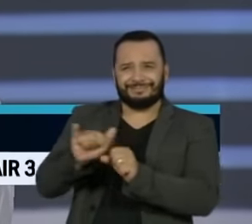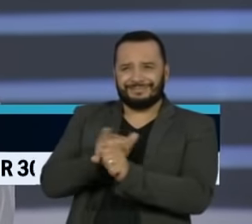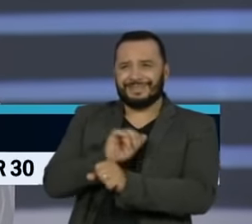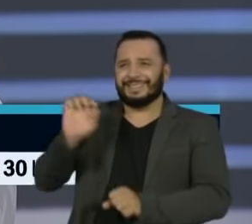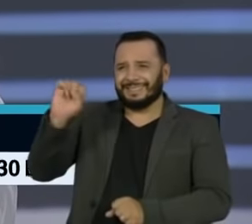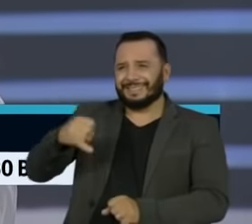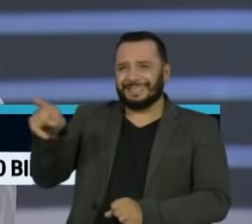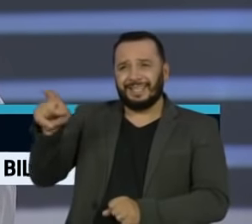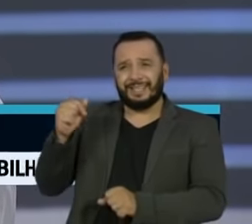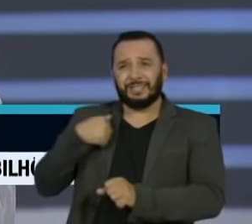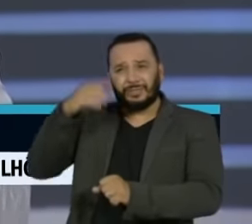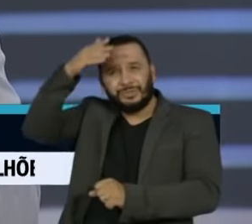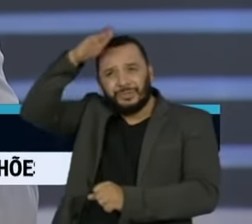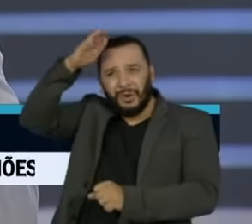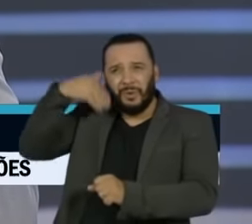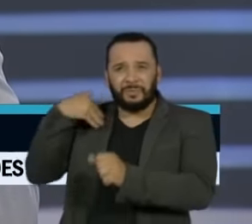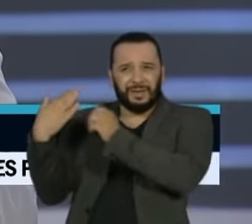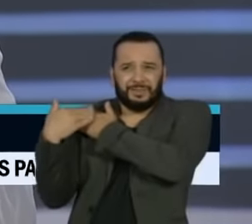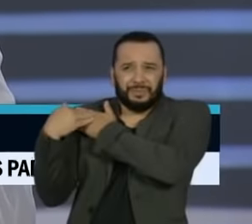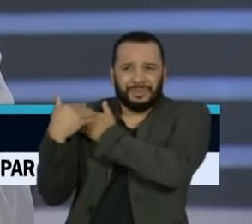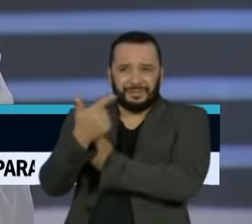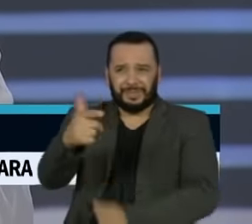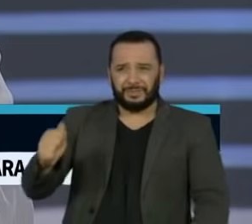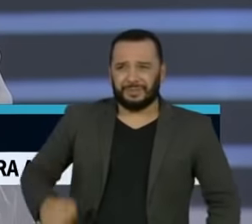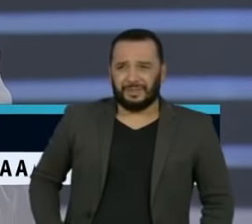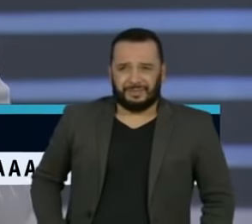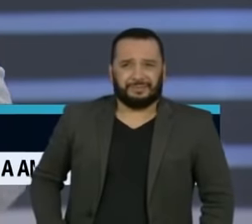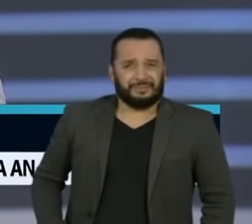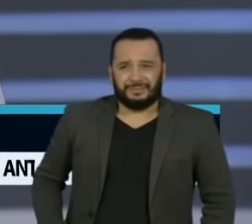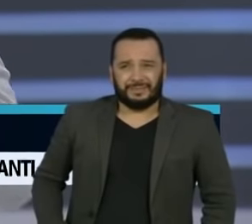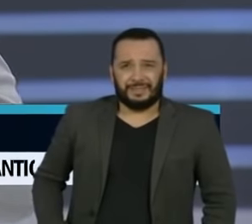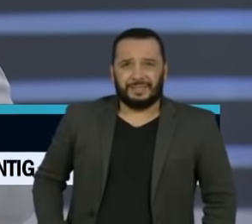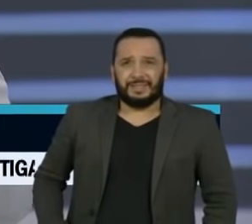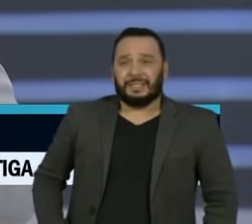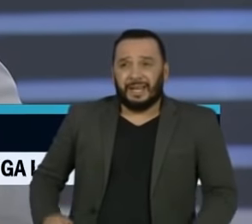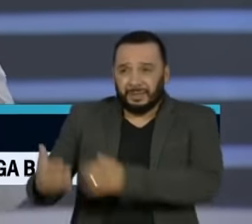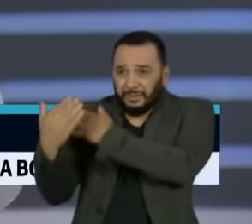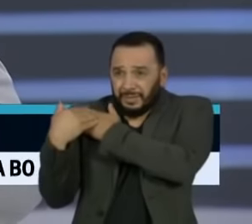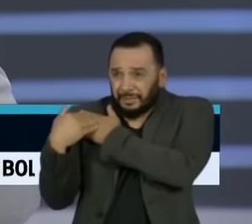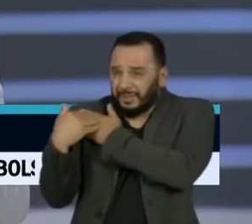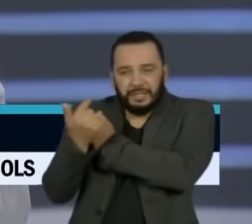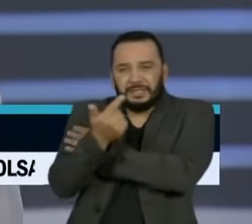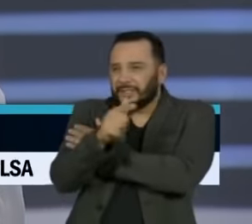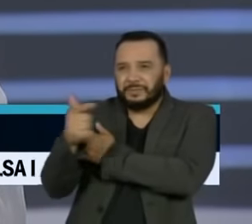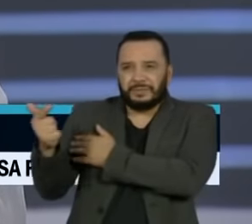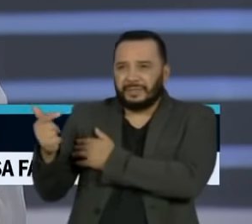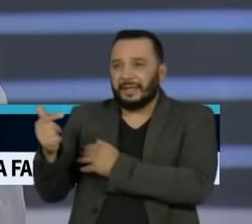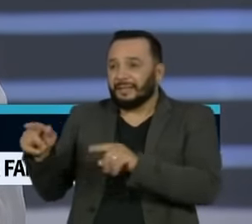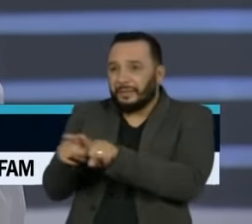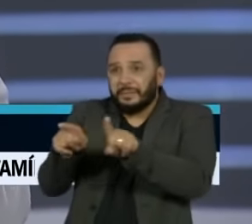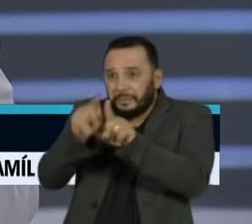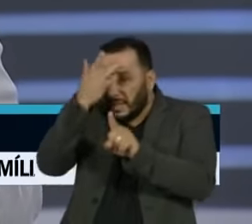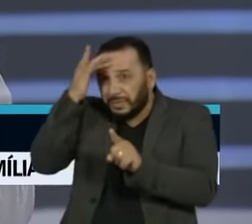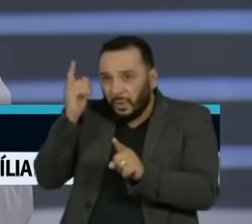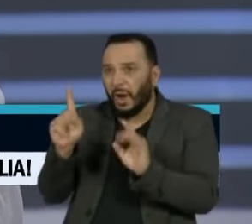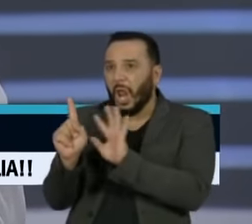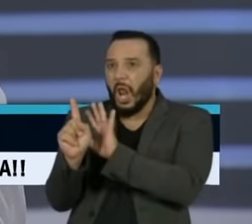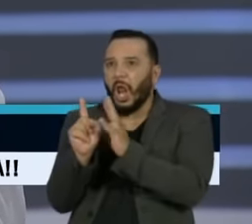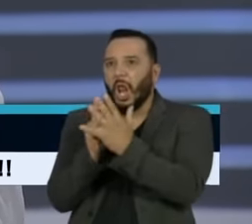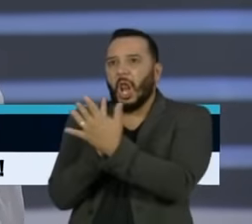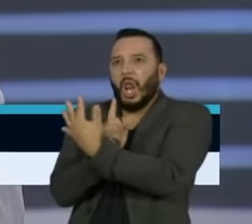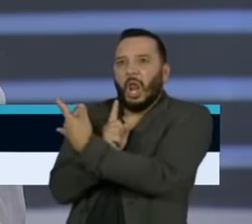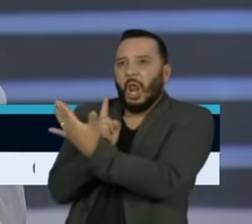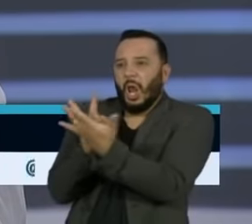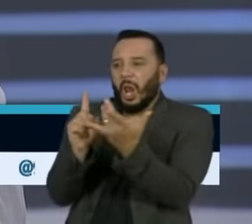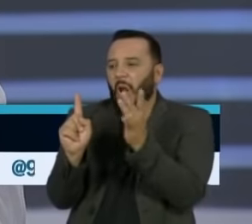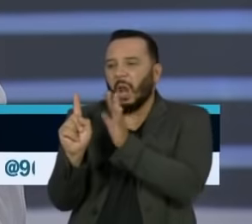raias da irresponsabilidade. Com ele, mas principalmente com o entorno, das pessoas que têm que interagir com ele e que ele está expondo de